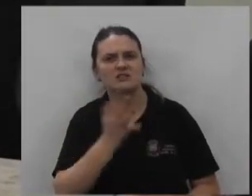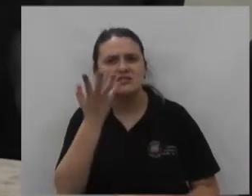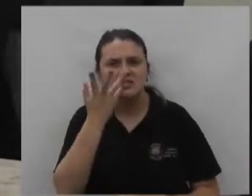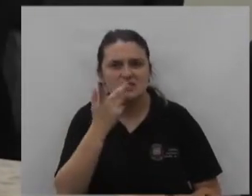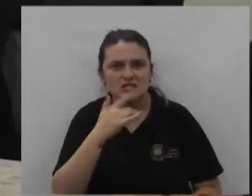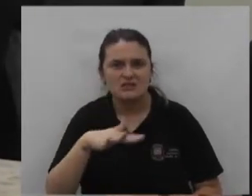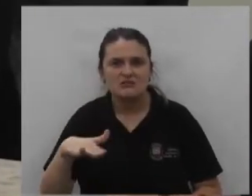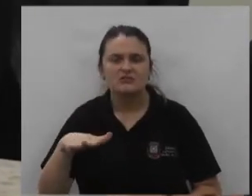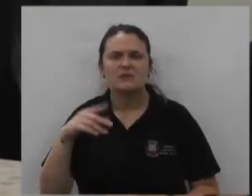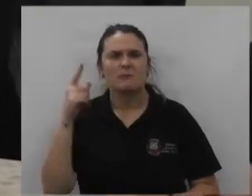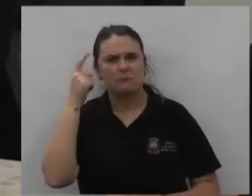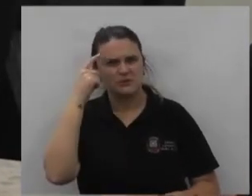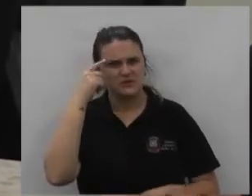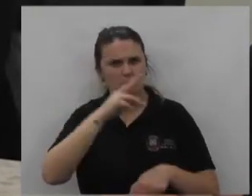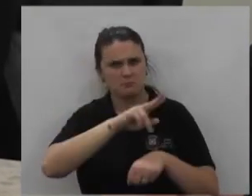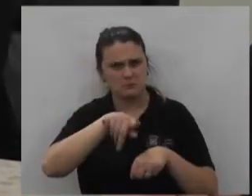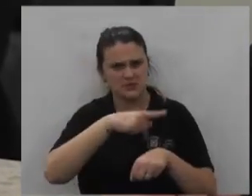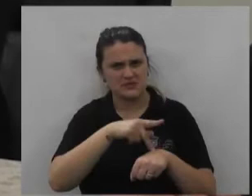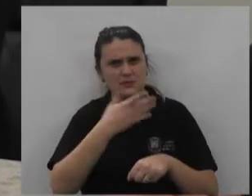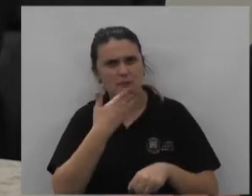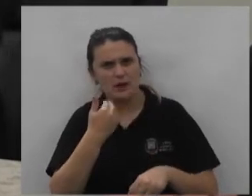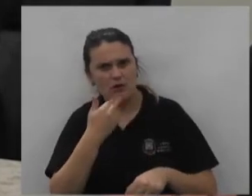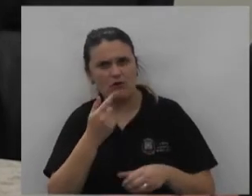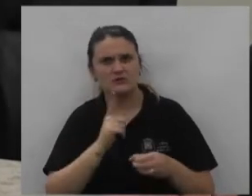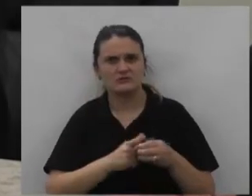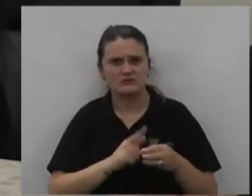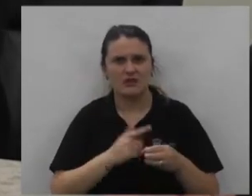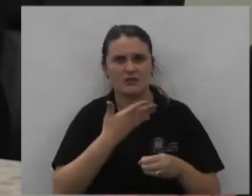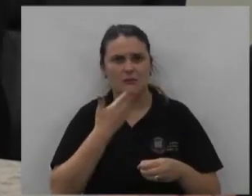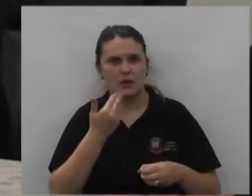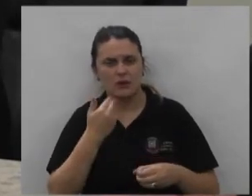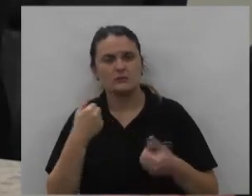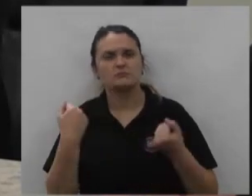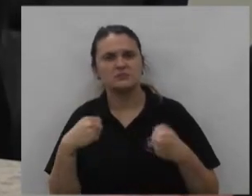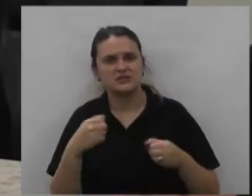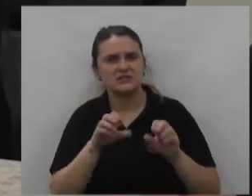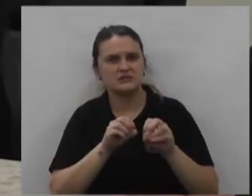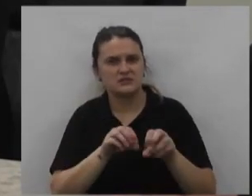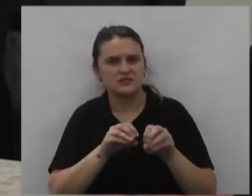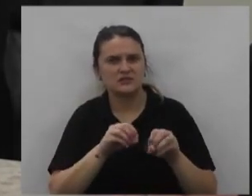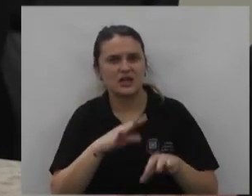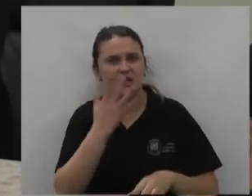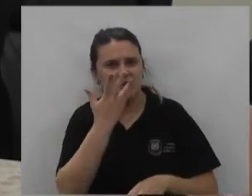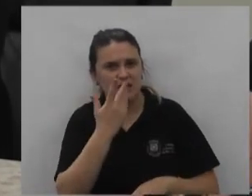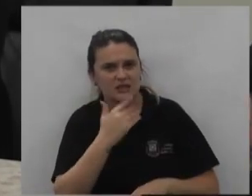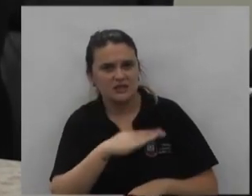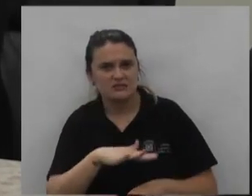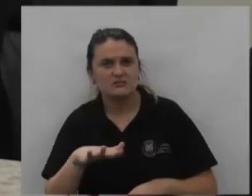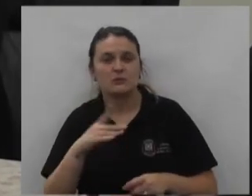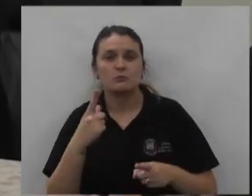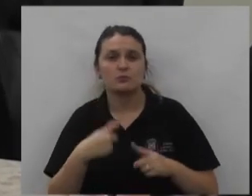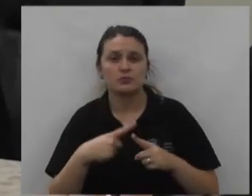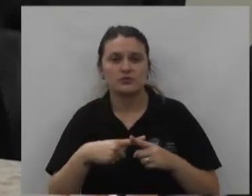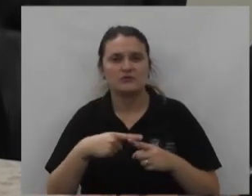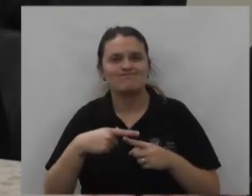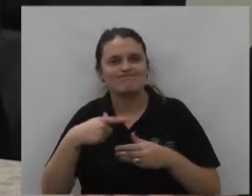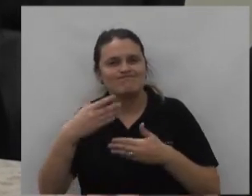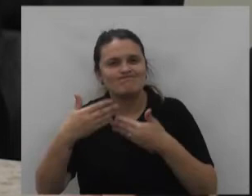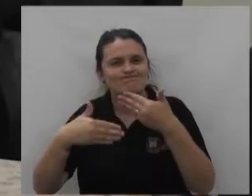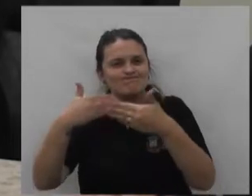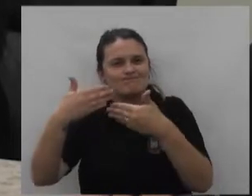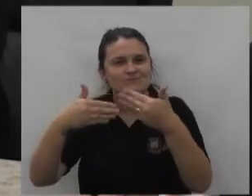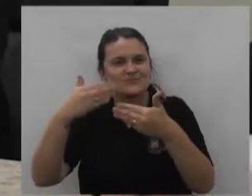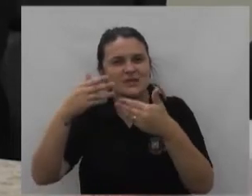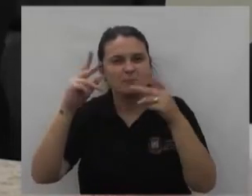porque se a gente pensa num país melhor numa cidade melhor a gente tem que educar nossas crianças porque a construção